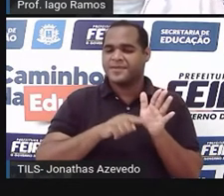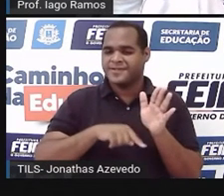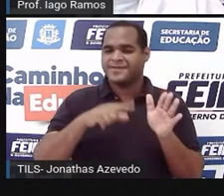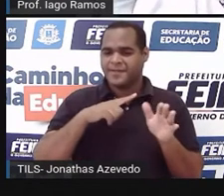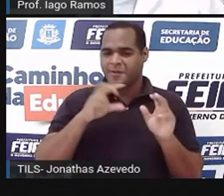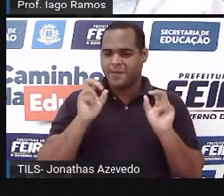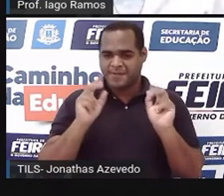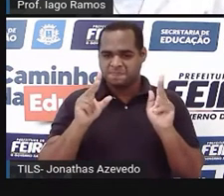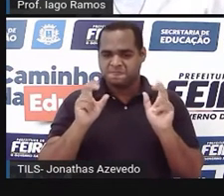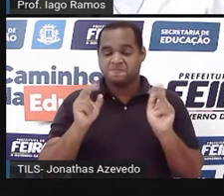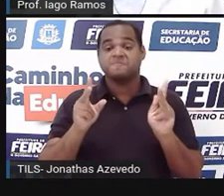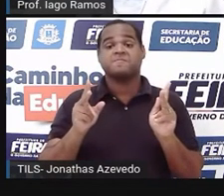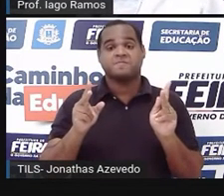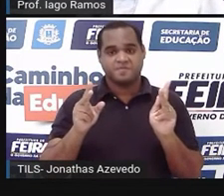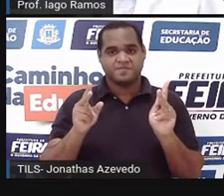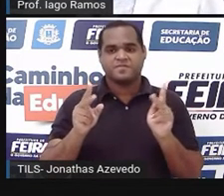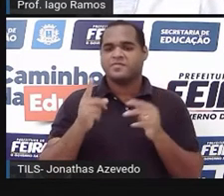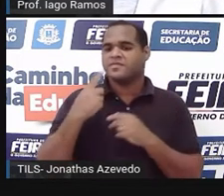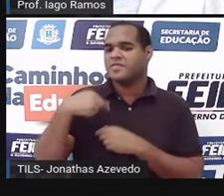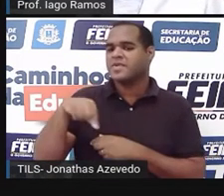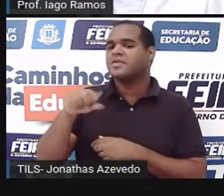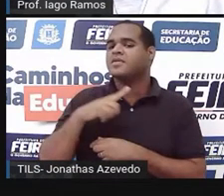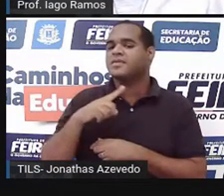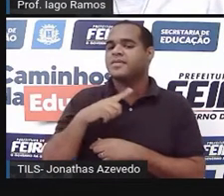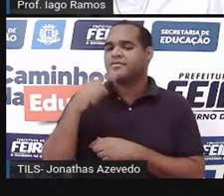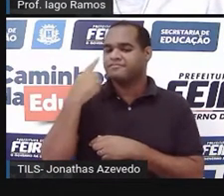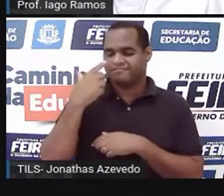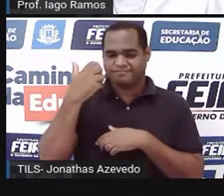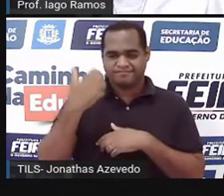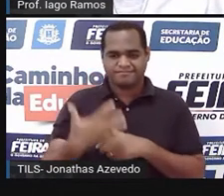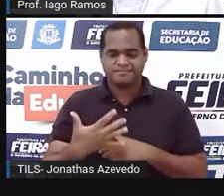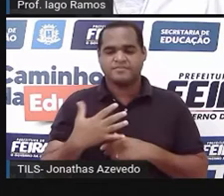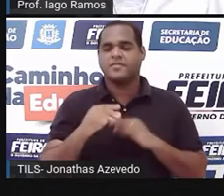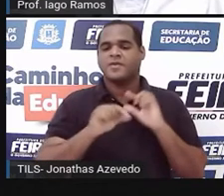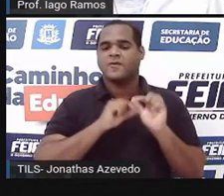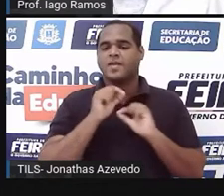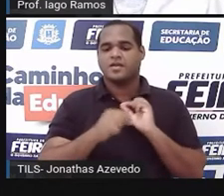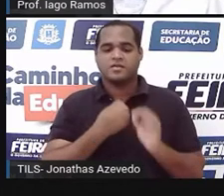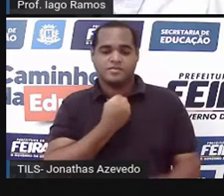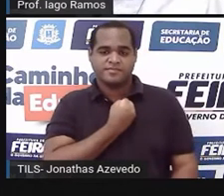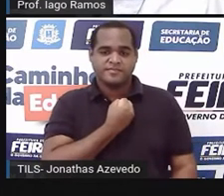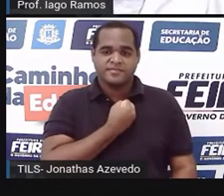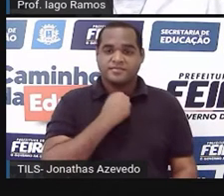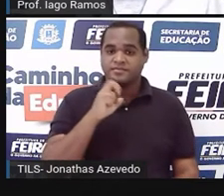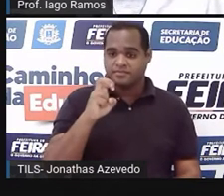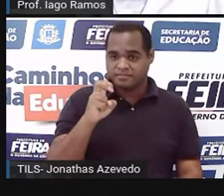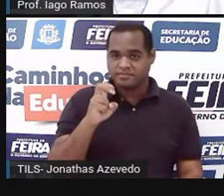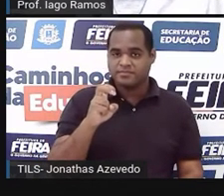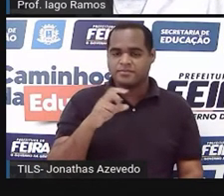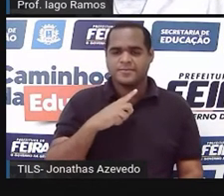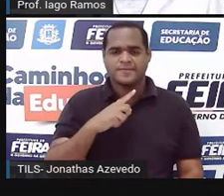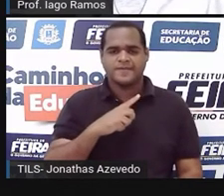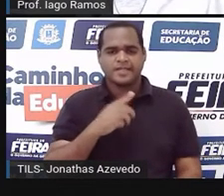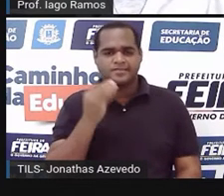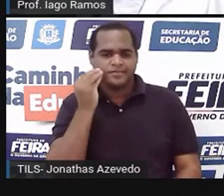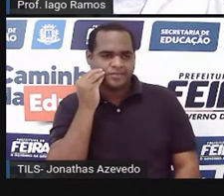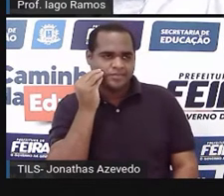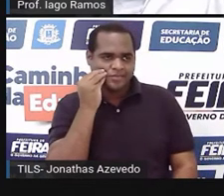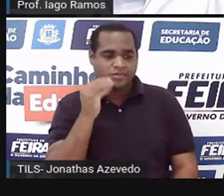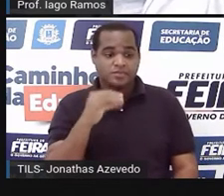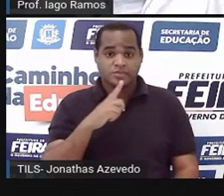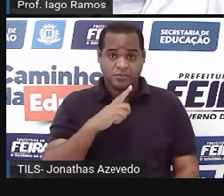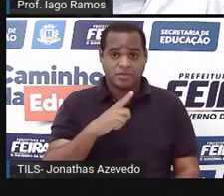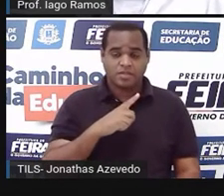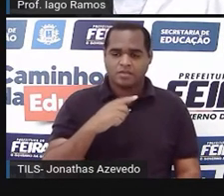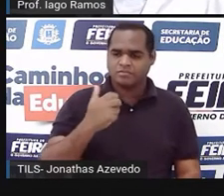Ok? Então, vamos lá. Vamos pegar ali o lado 5 e vamos ver se ele é maior